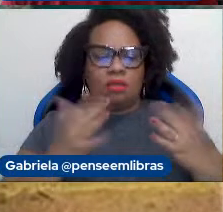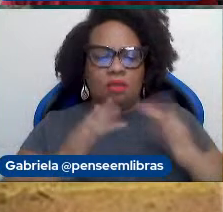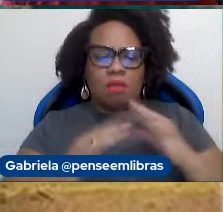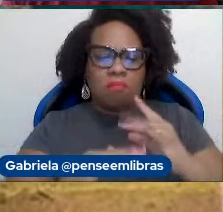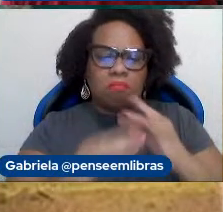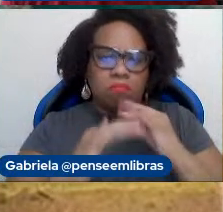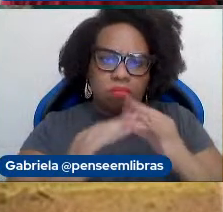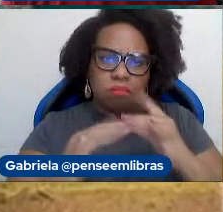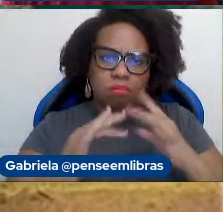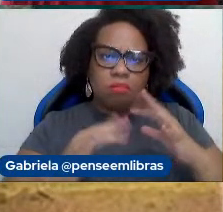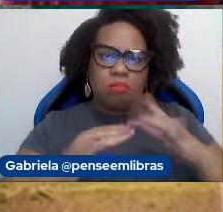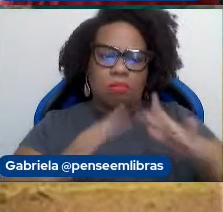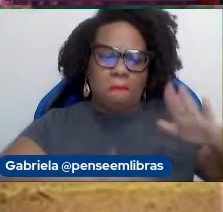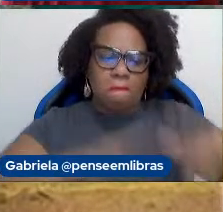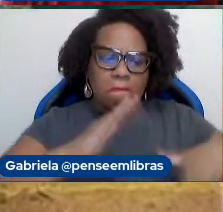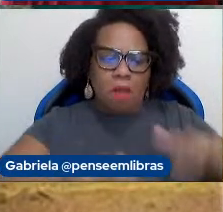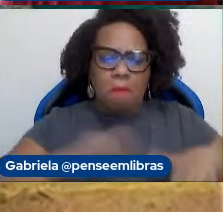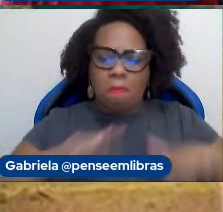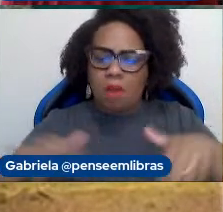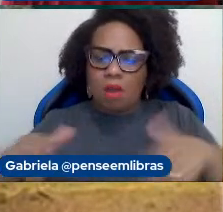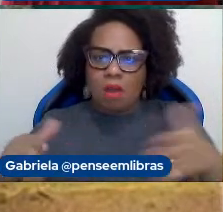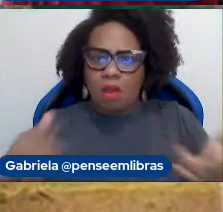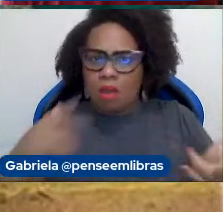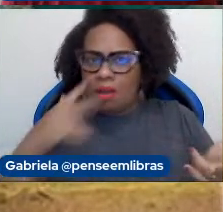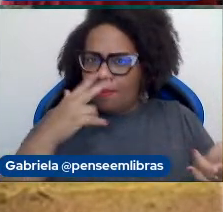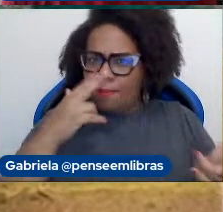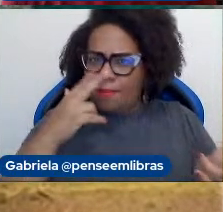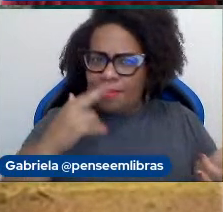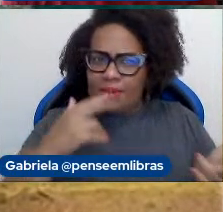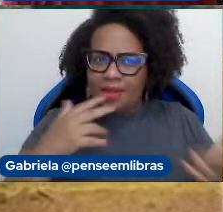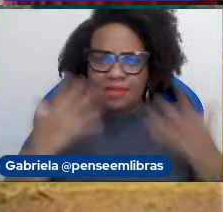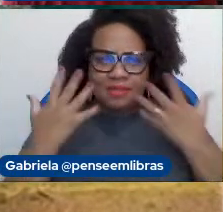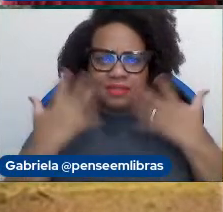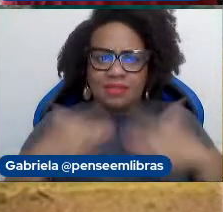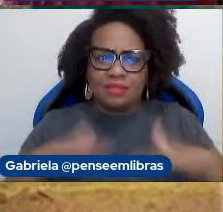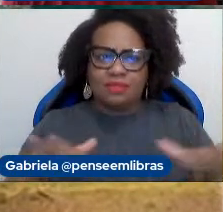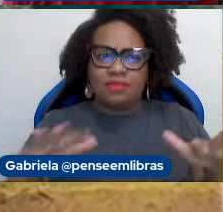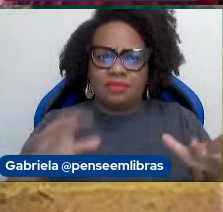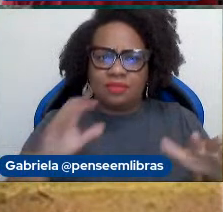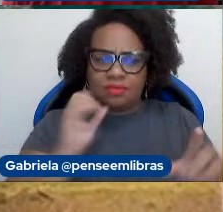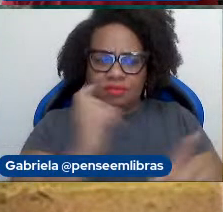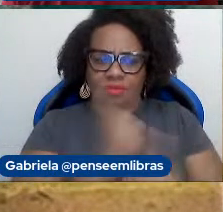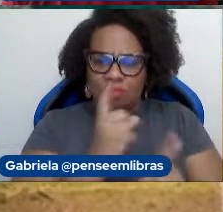A gente encontra muito frequentemente no material didático e em discursos de músicos